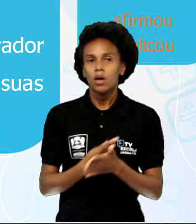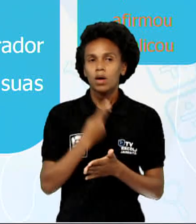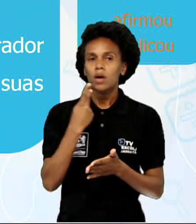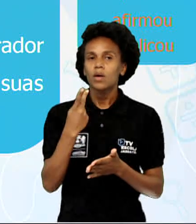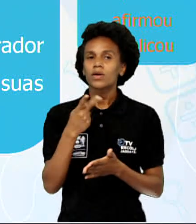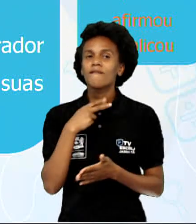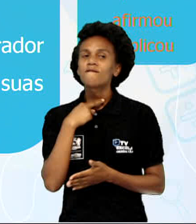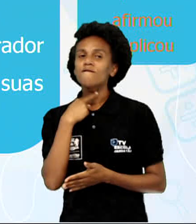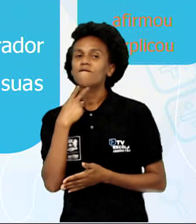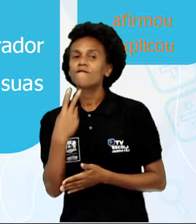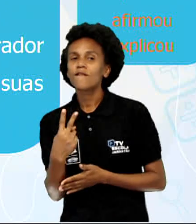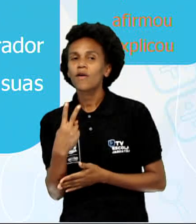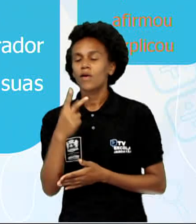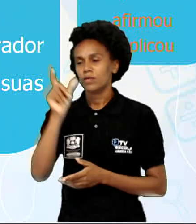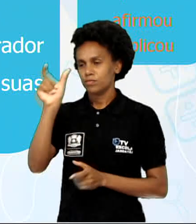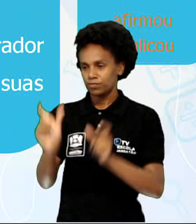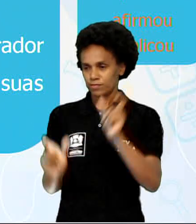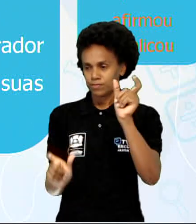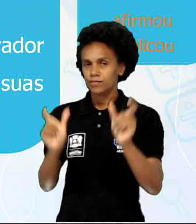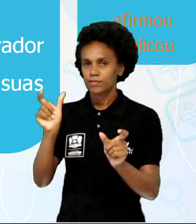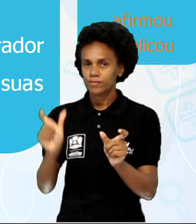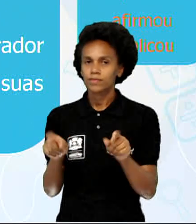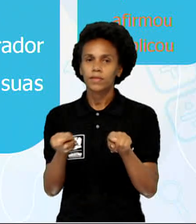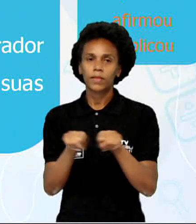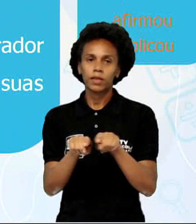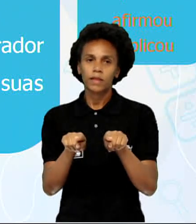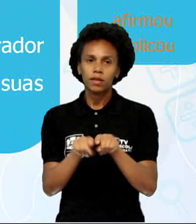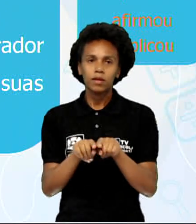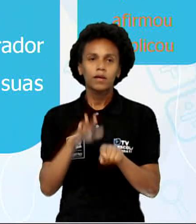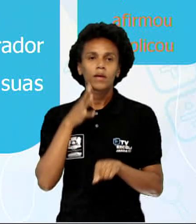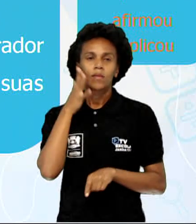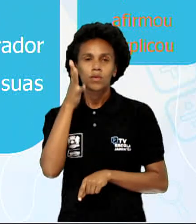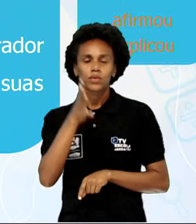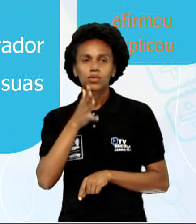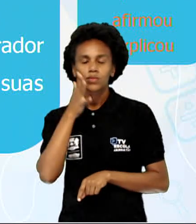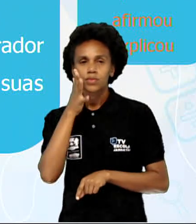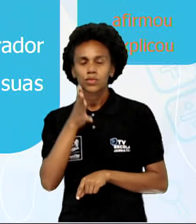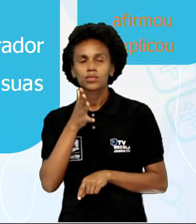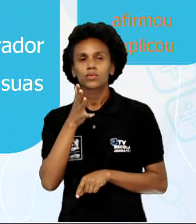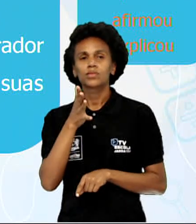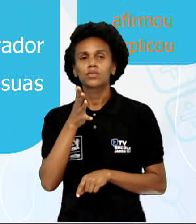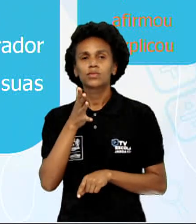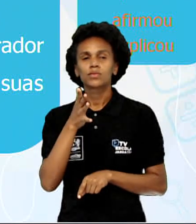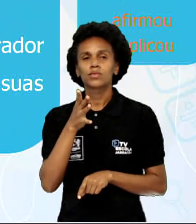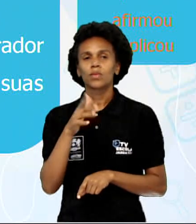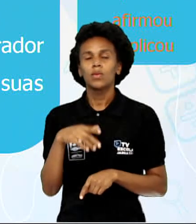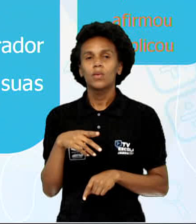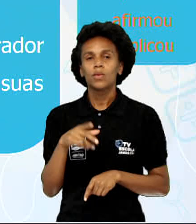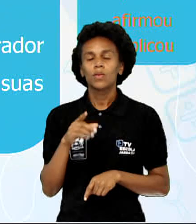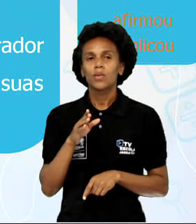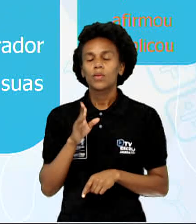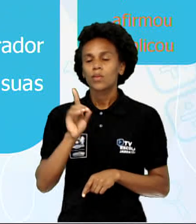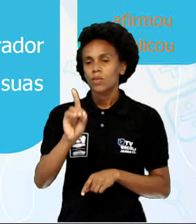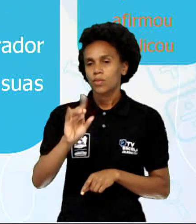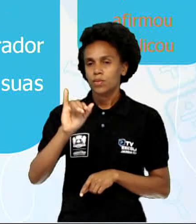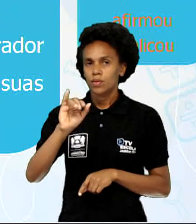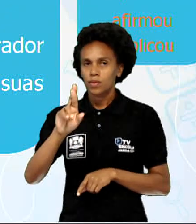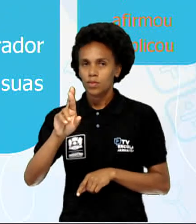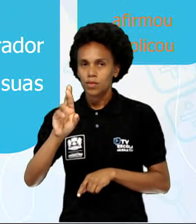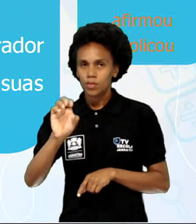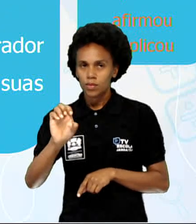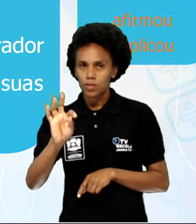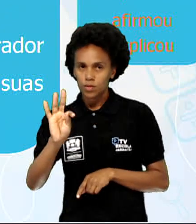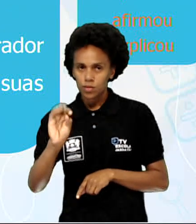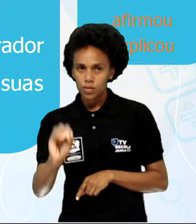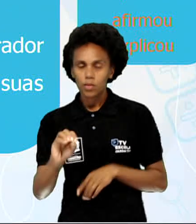Também são usados no discurso indireto, quando o narrador quer reproduzir a essência